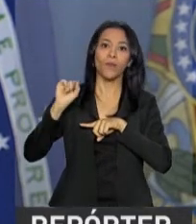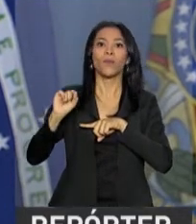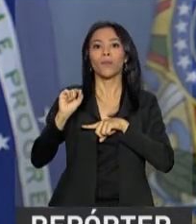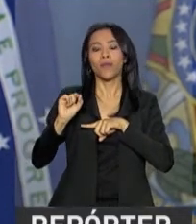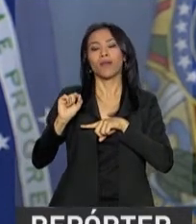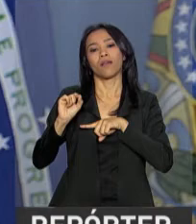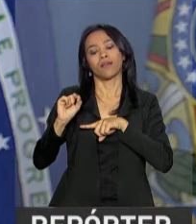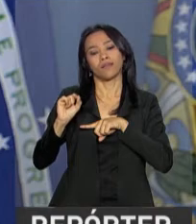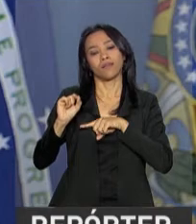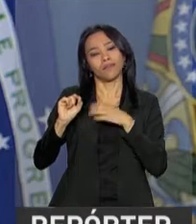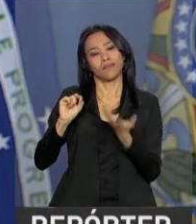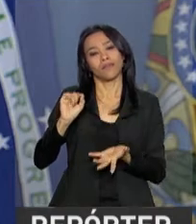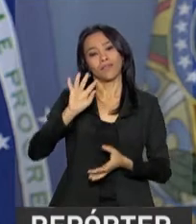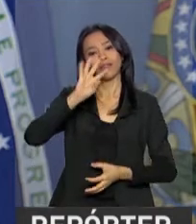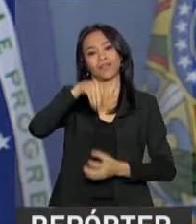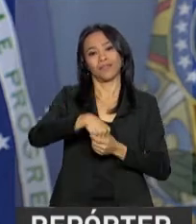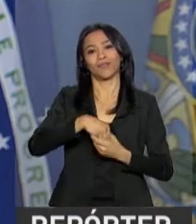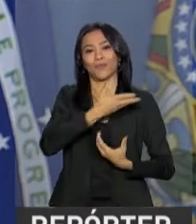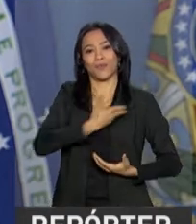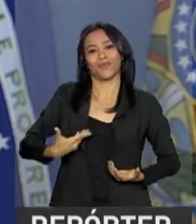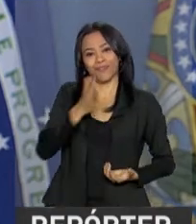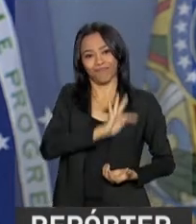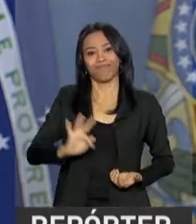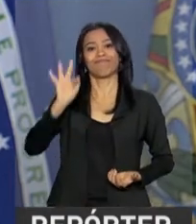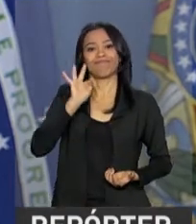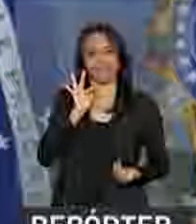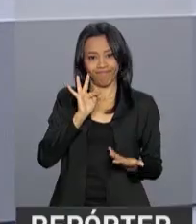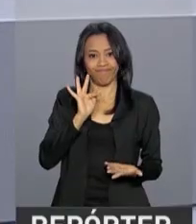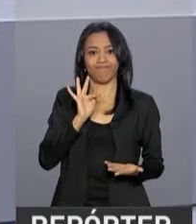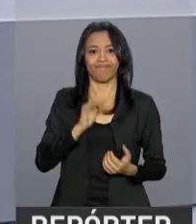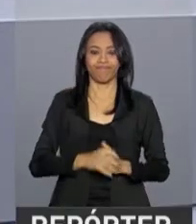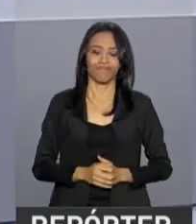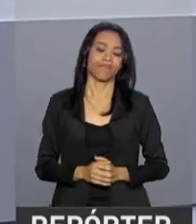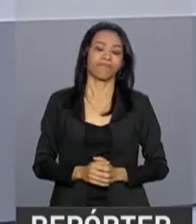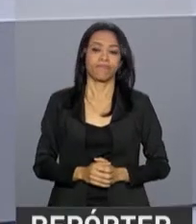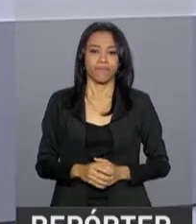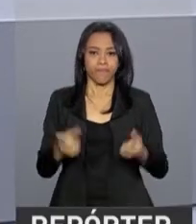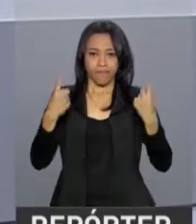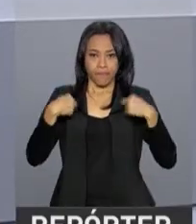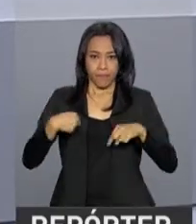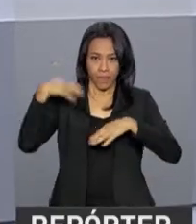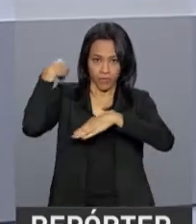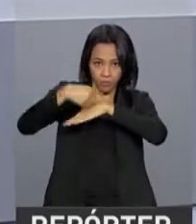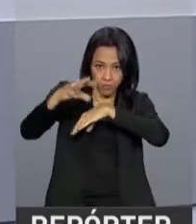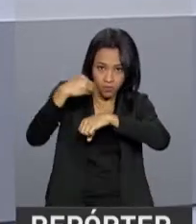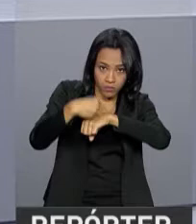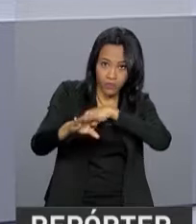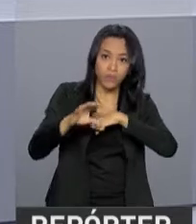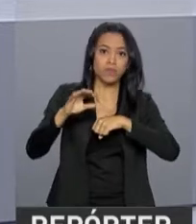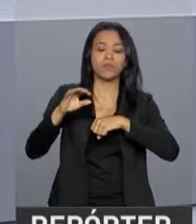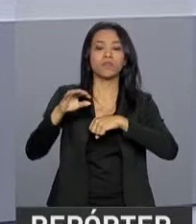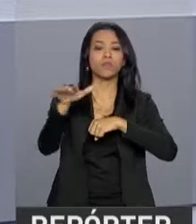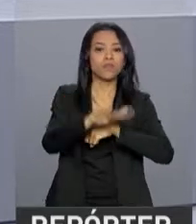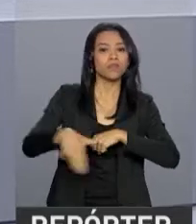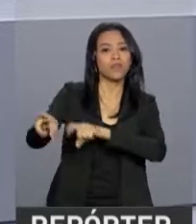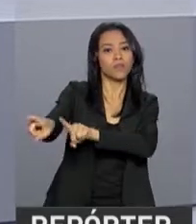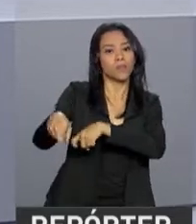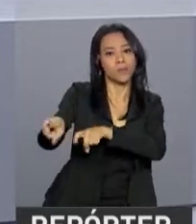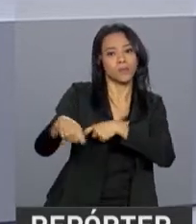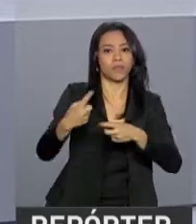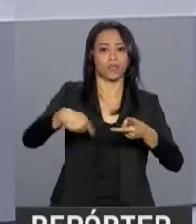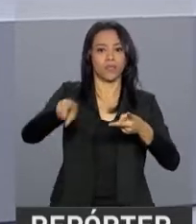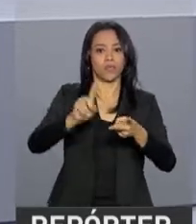habitar no Estado Federal, na União Federal. Os dados nacionais sobre a agricultura e